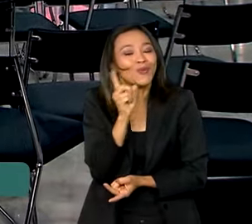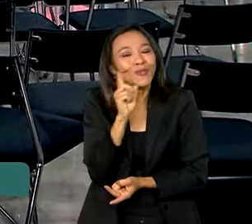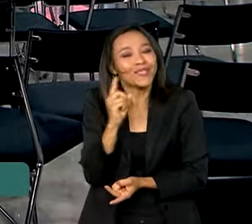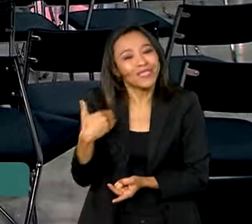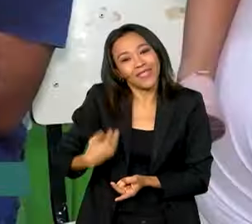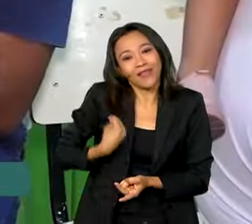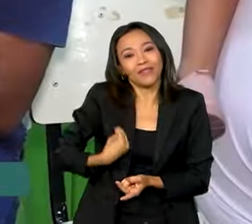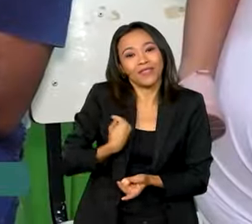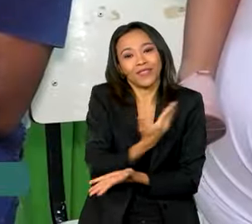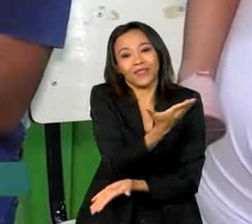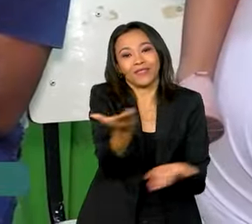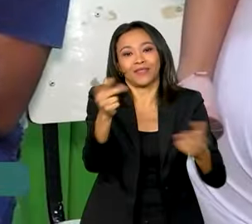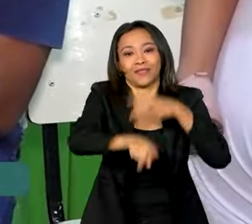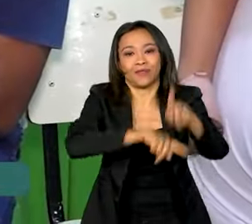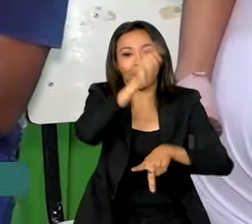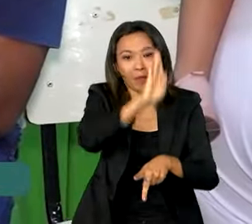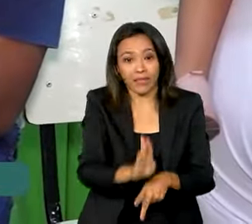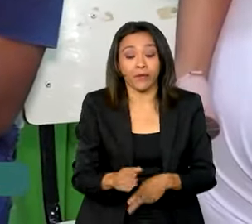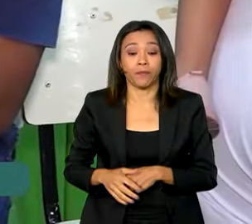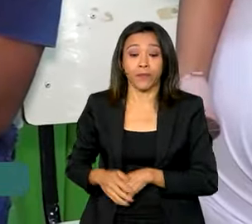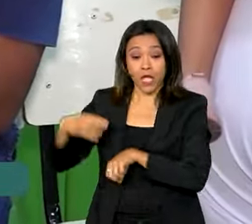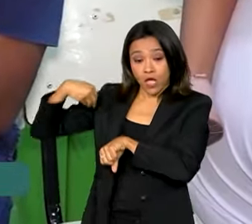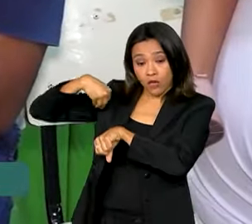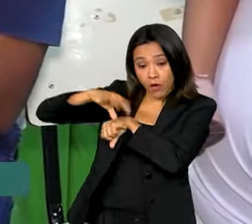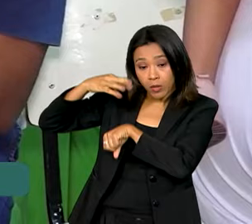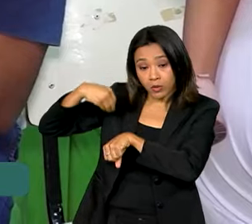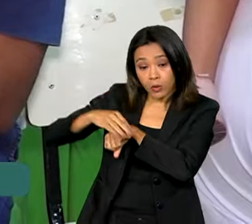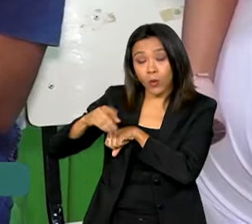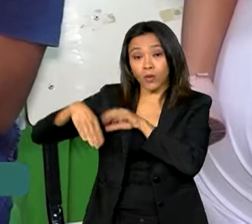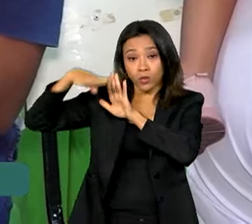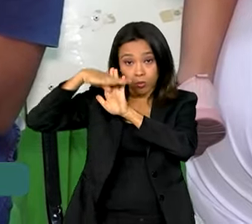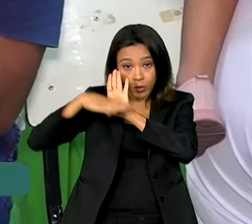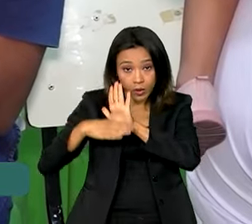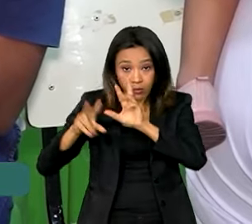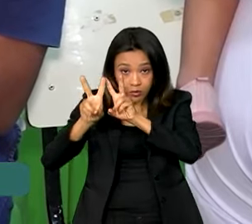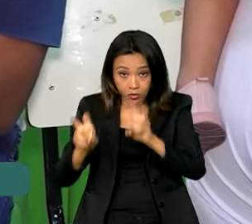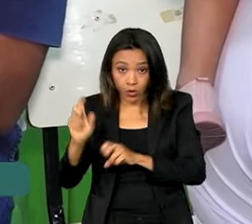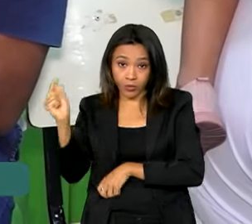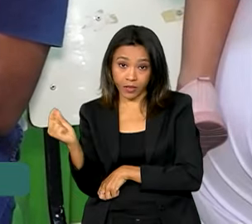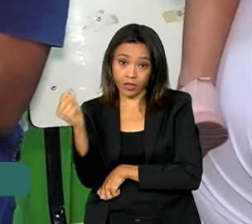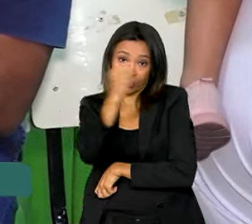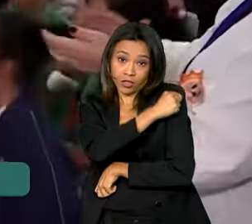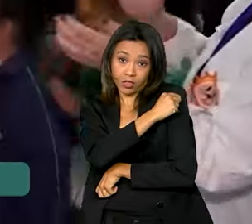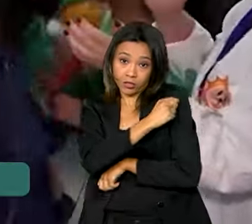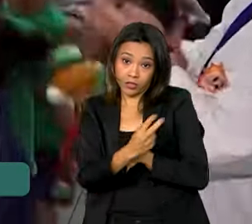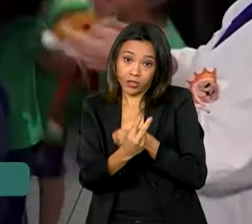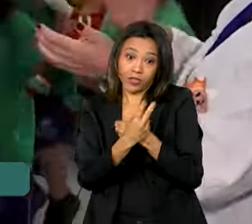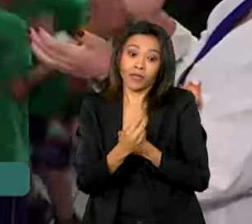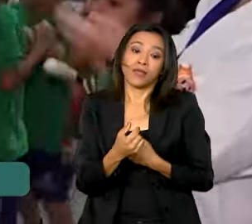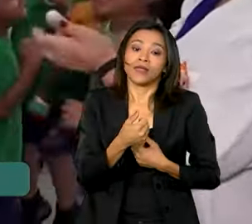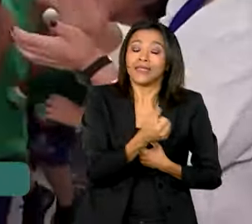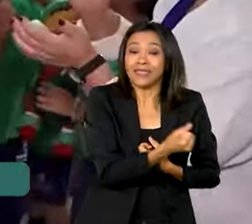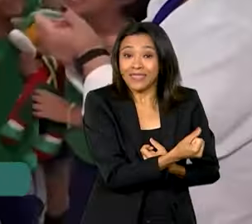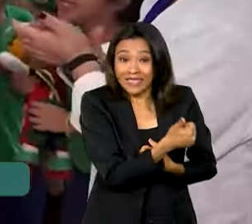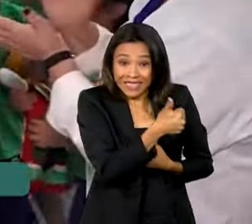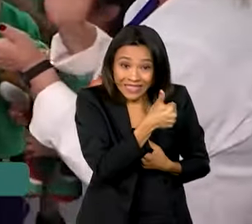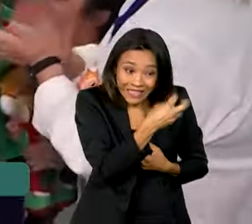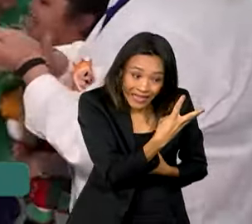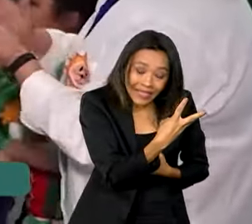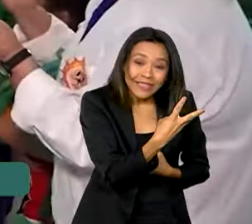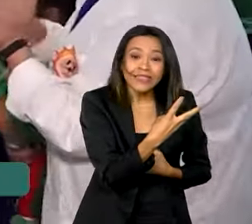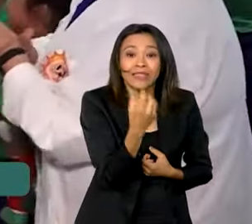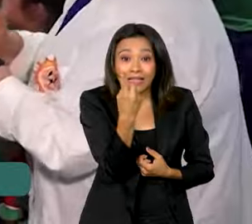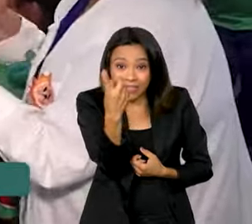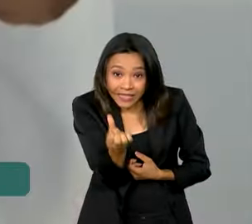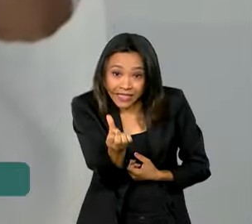brasileiros. De acordo com informações do Programa Nacional de Imunizações, 13 das 16 principais vacinas do calendário